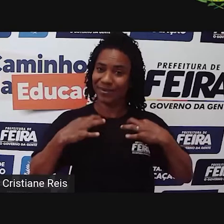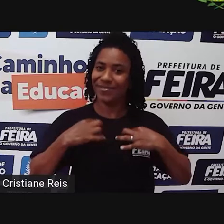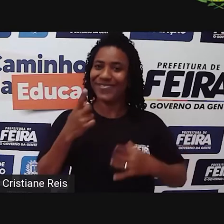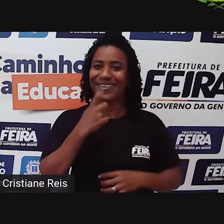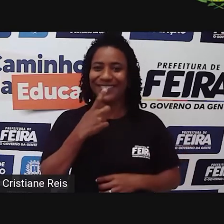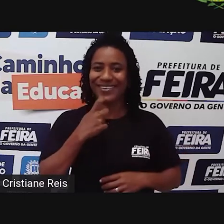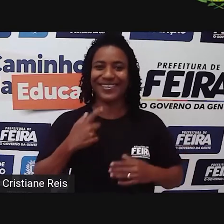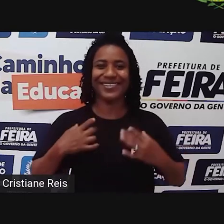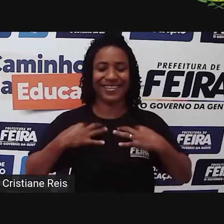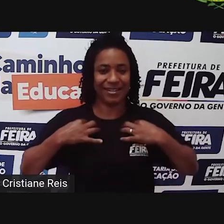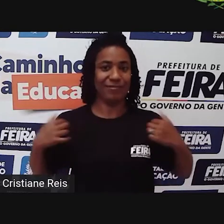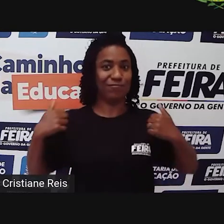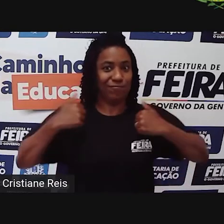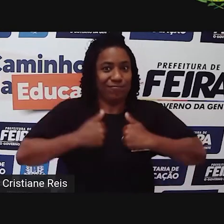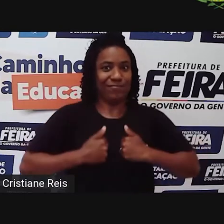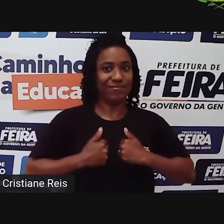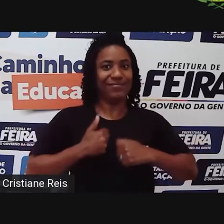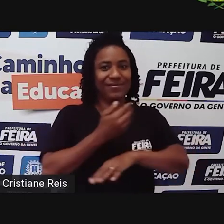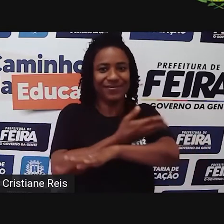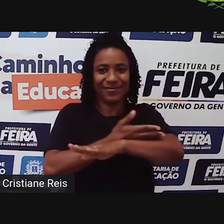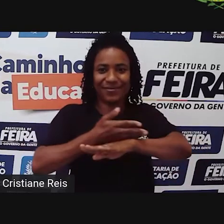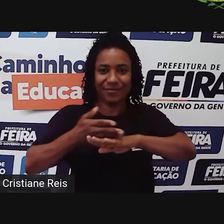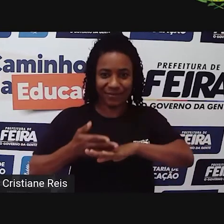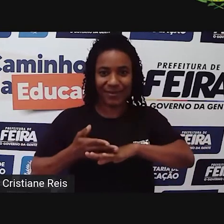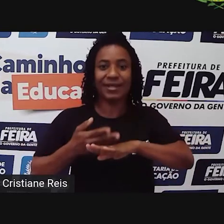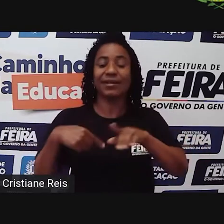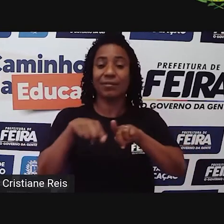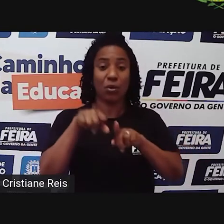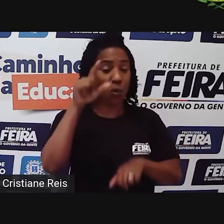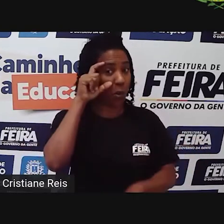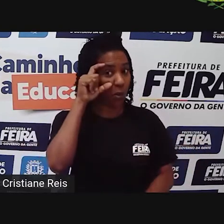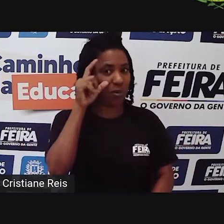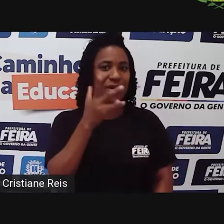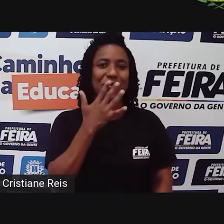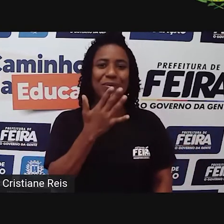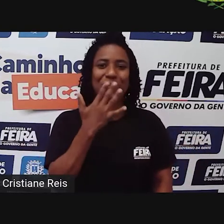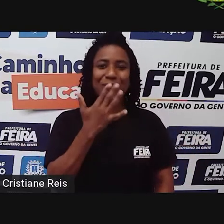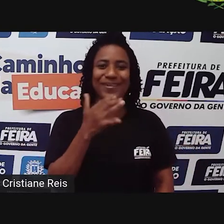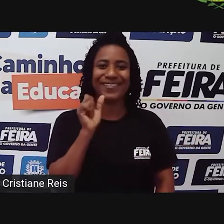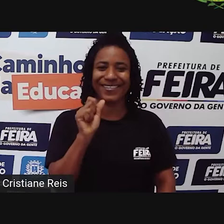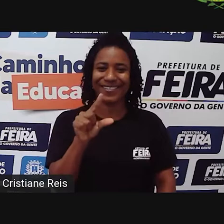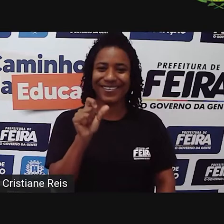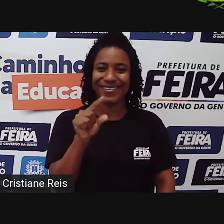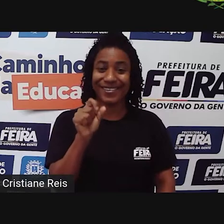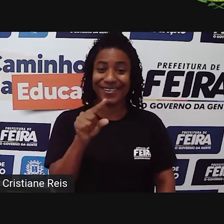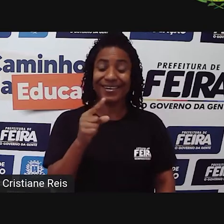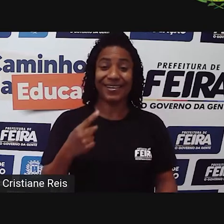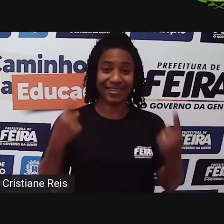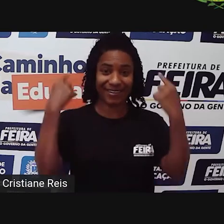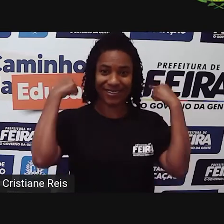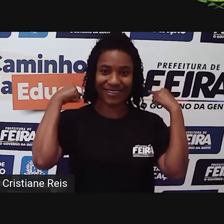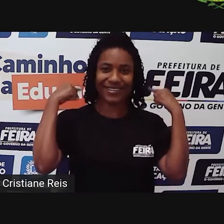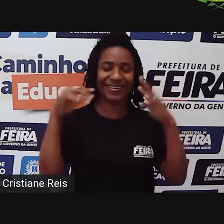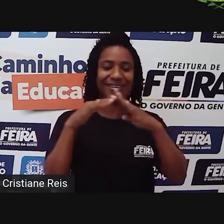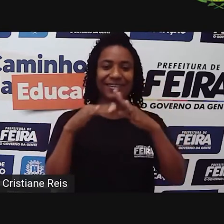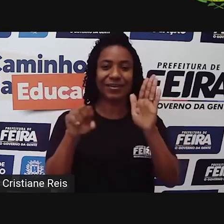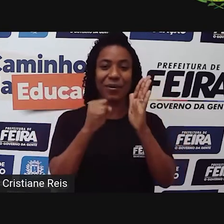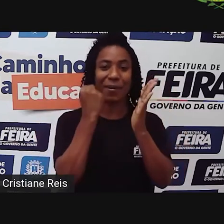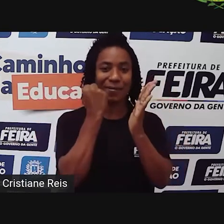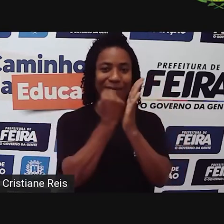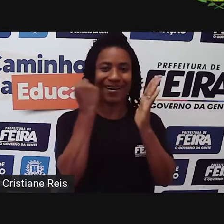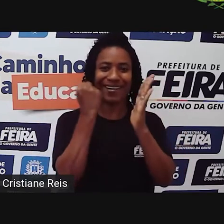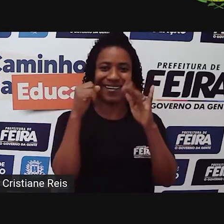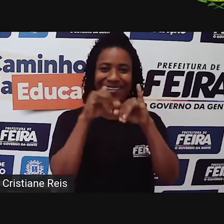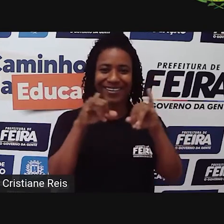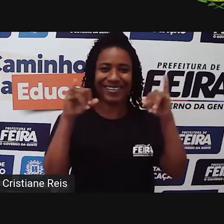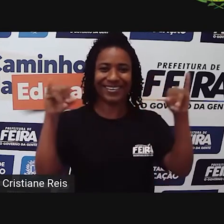por cima dessa camisa, um jaleco branco. Eu uso óculos, meu óculos tem uma armação azul e aqui atrás de mim tem um painel com